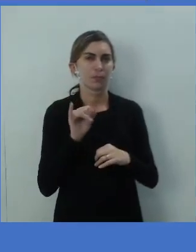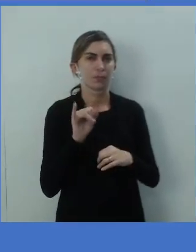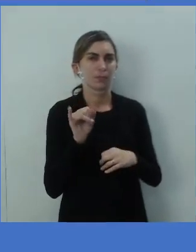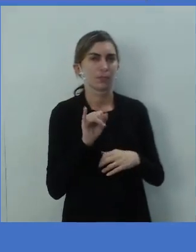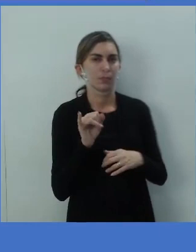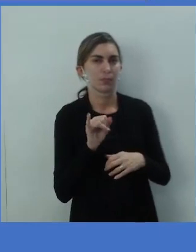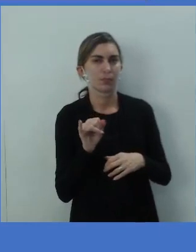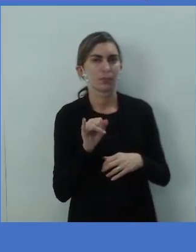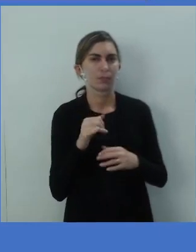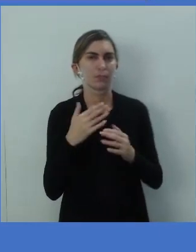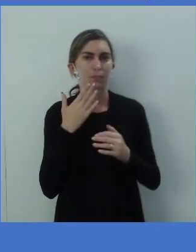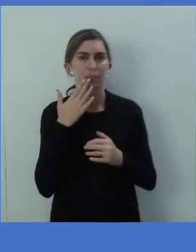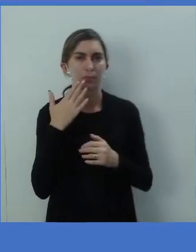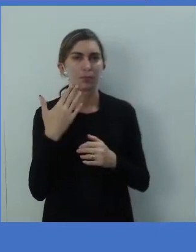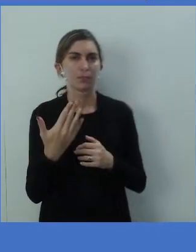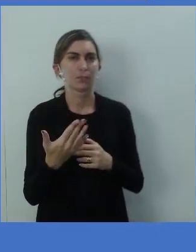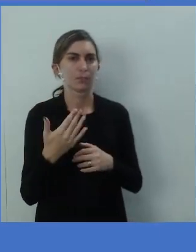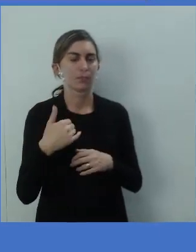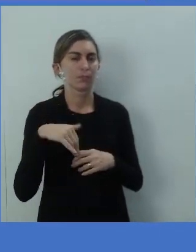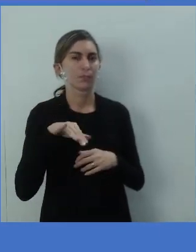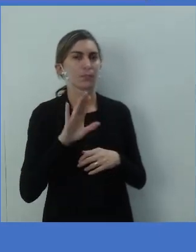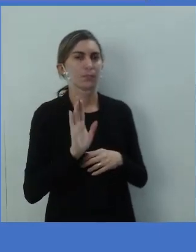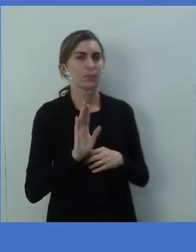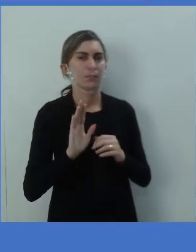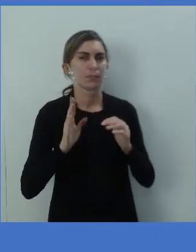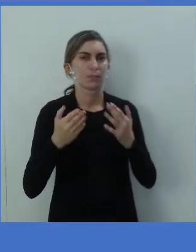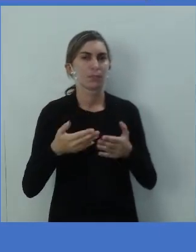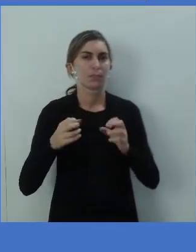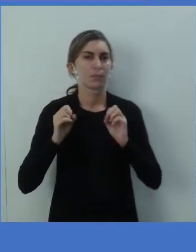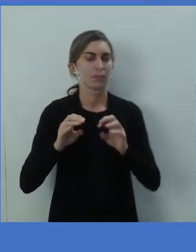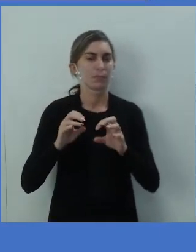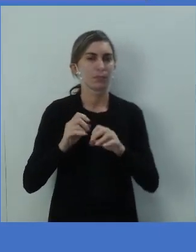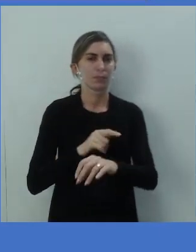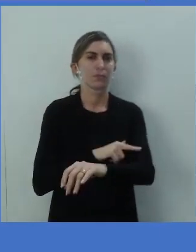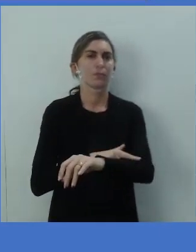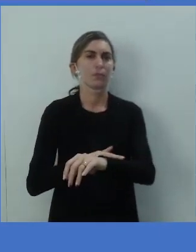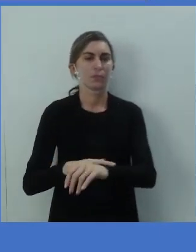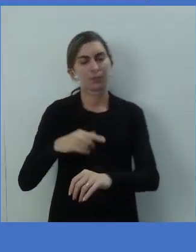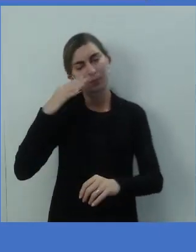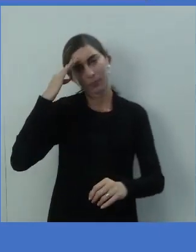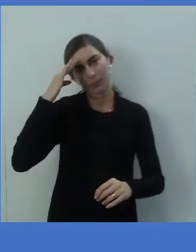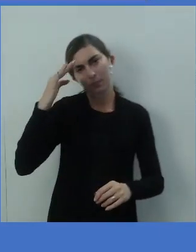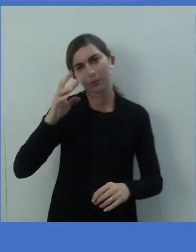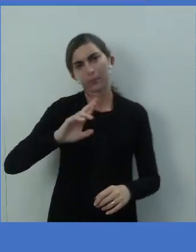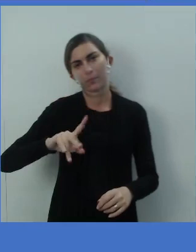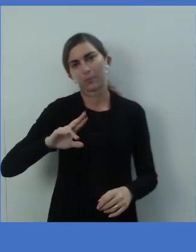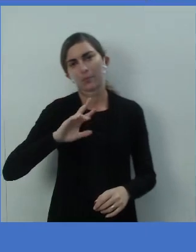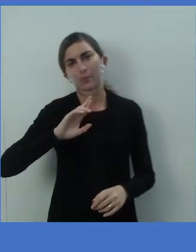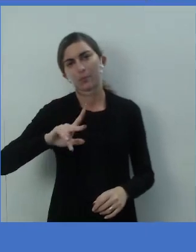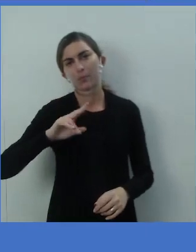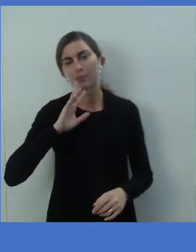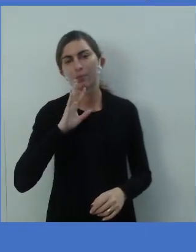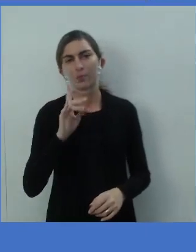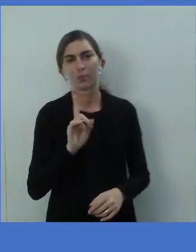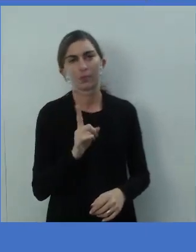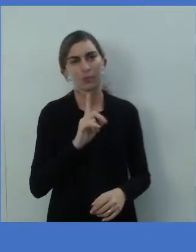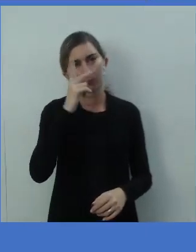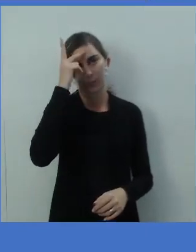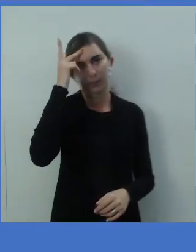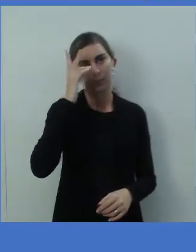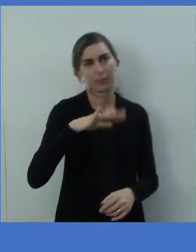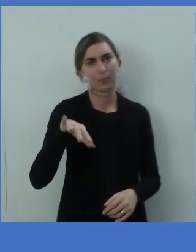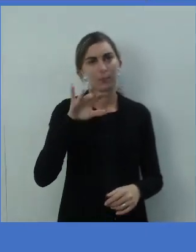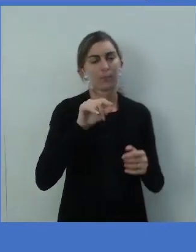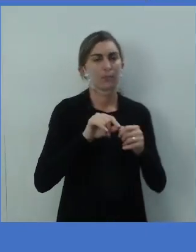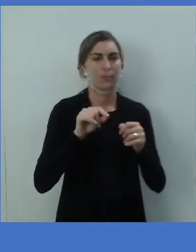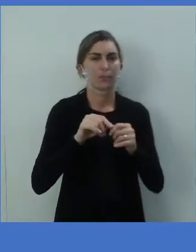pedido que ele é mais educado, principalmente quando a gente não conhece a pessoa que a gente está fazendo